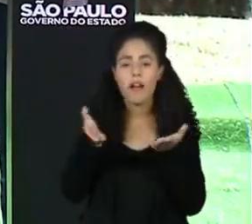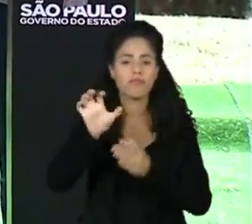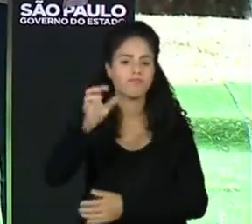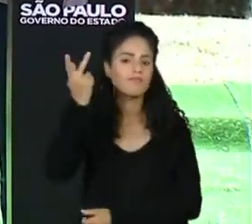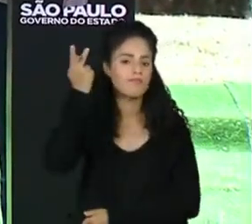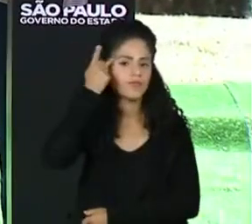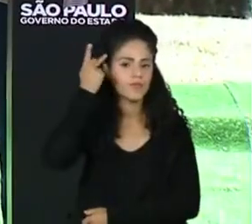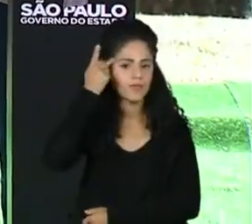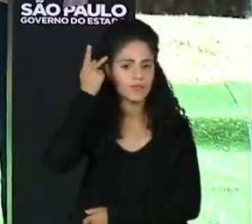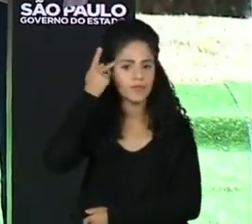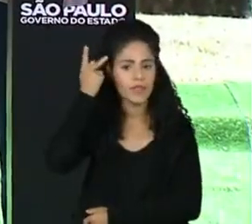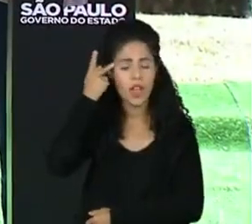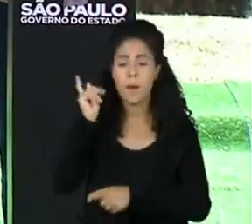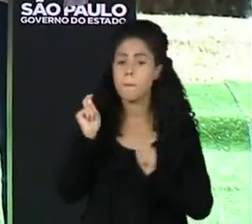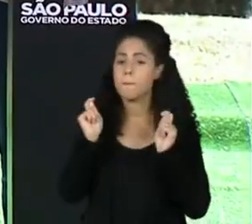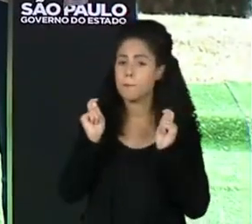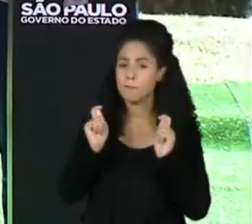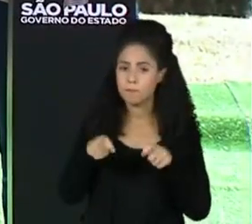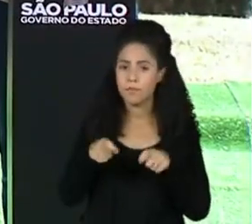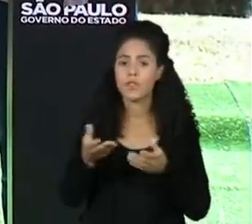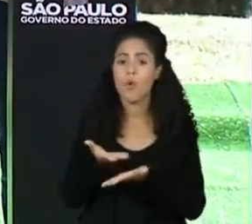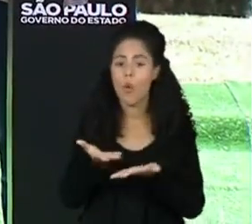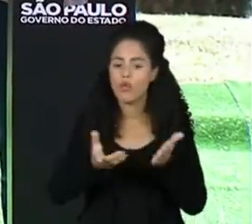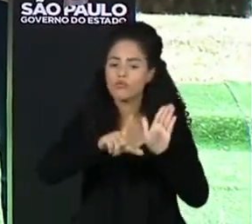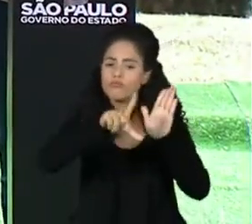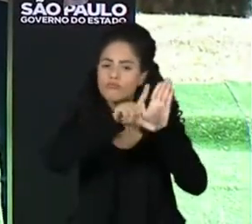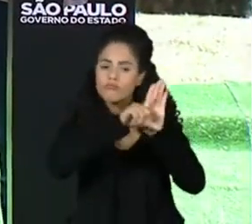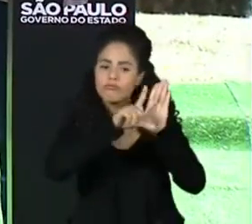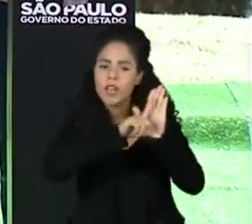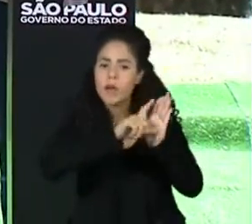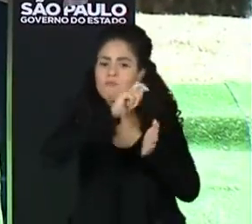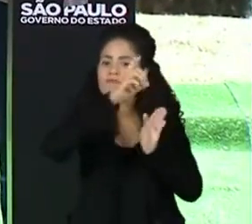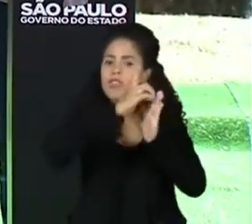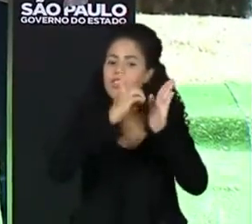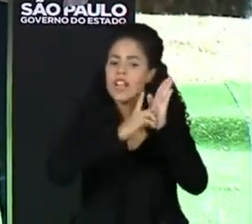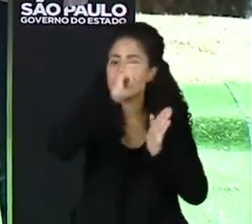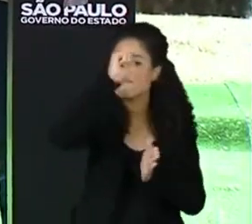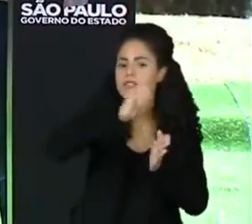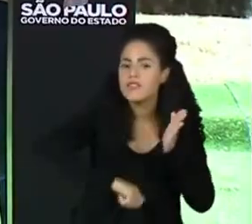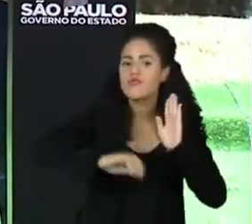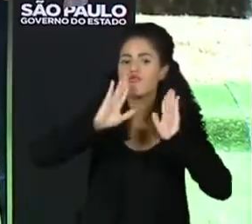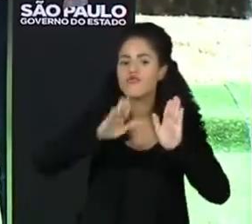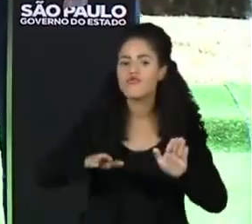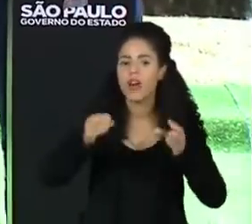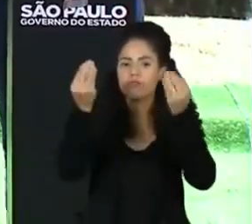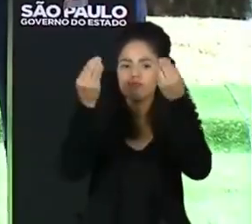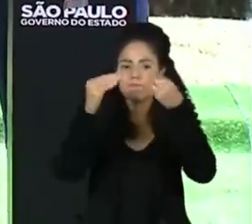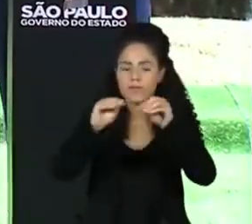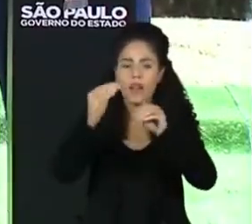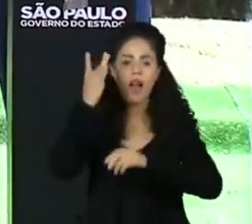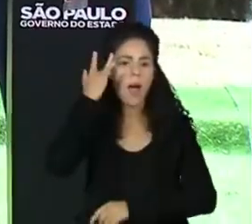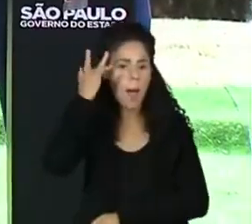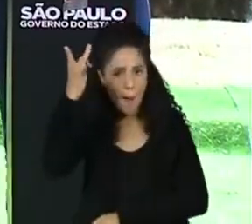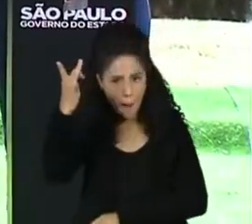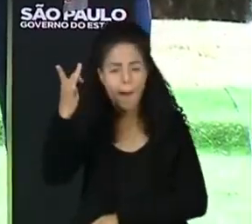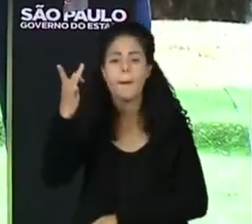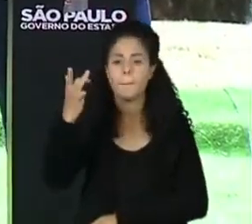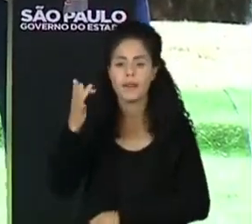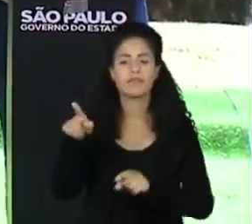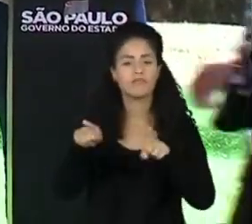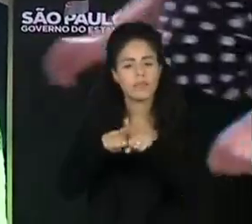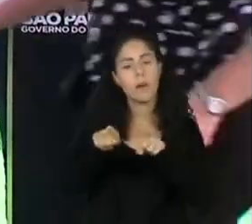vale já a partir de hoje e o decreto deverá ser publicado amanhã no Diário